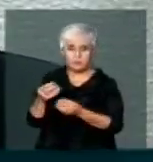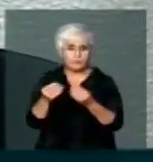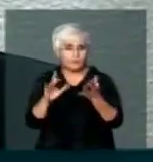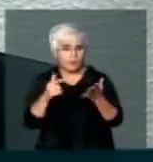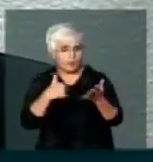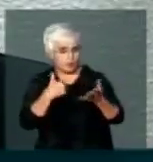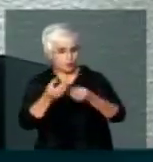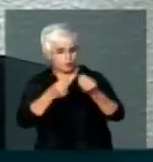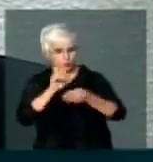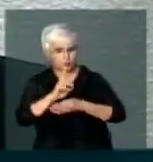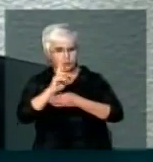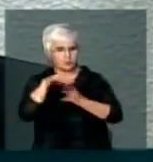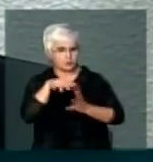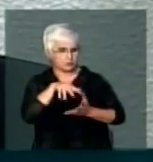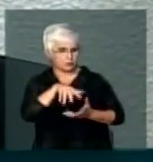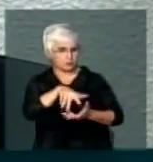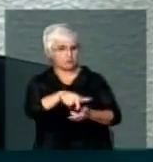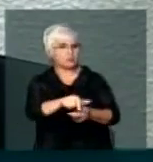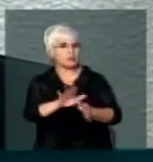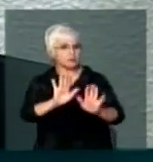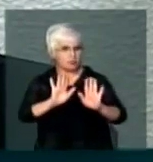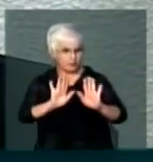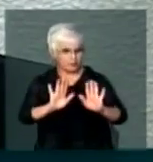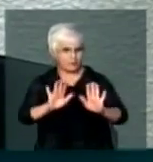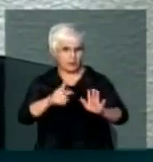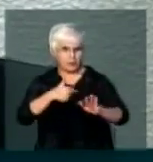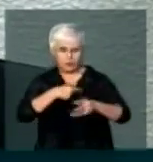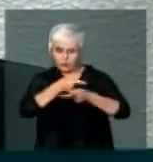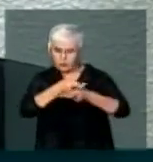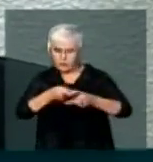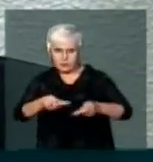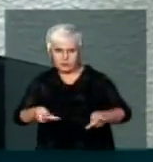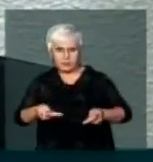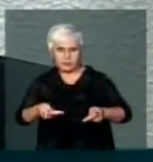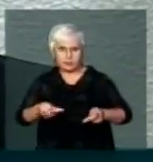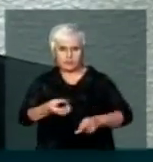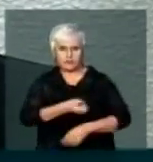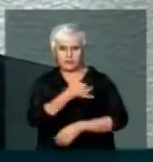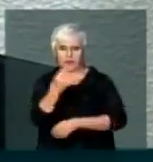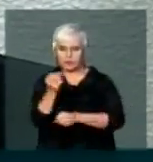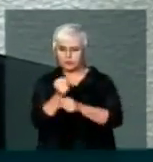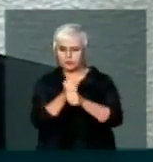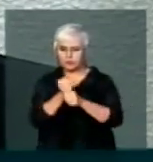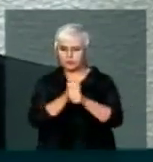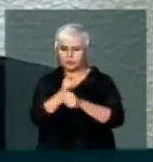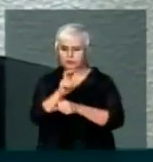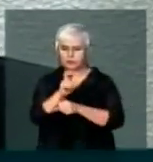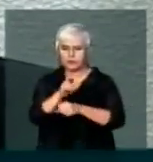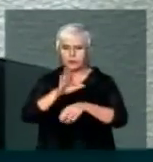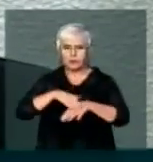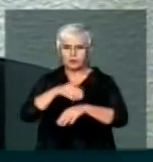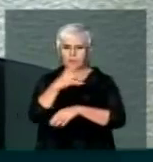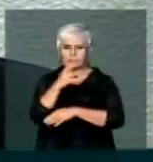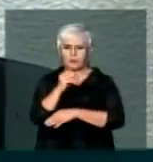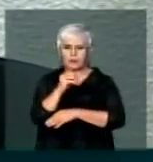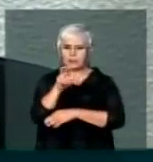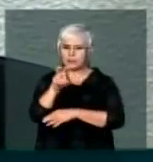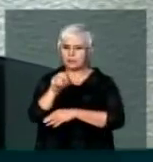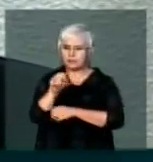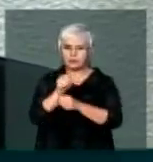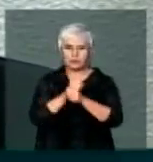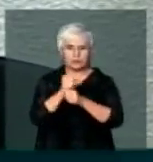Eu como diretor internacional Eu visitei durante 5 anos Mais de 40, 50